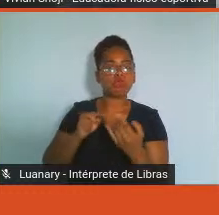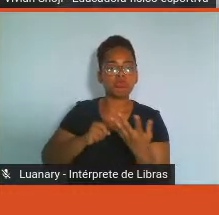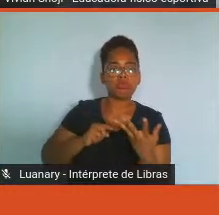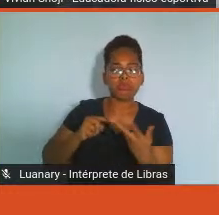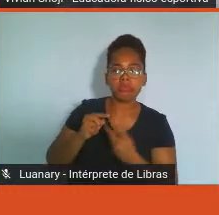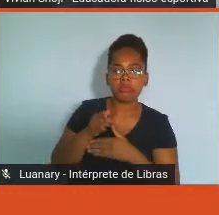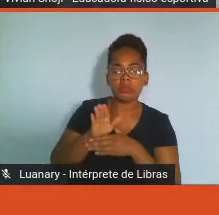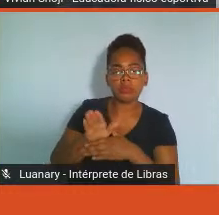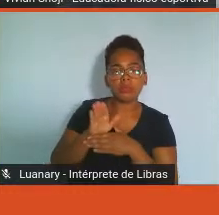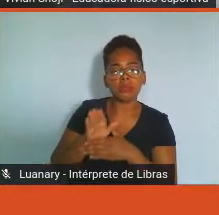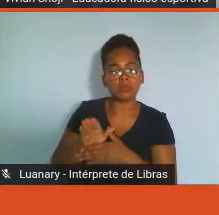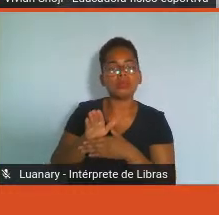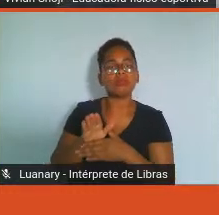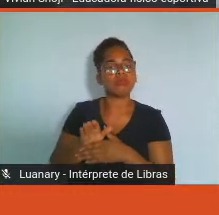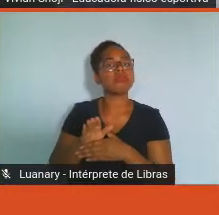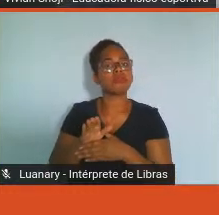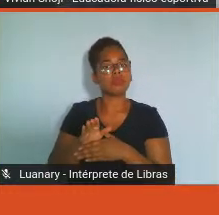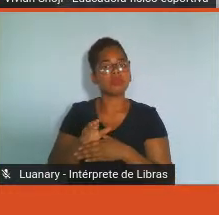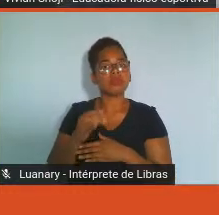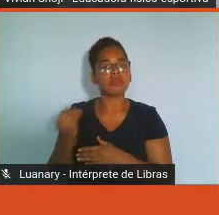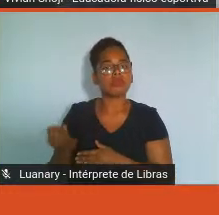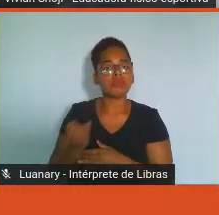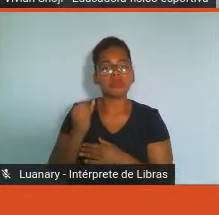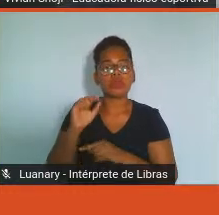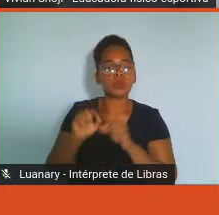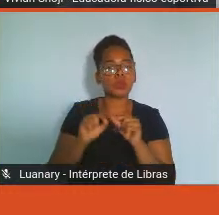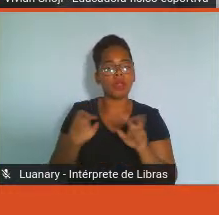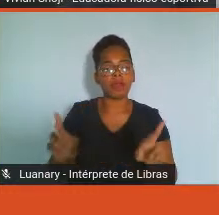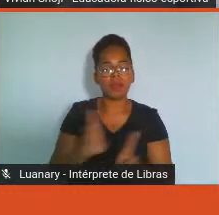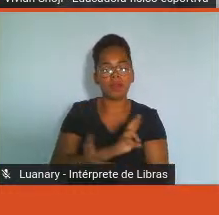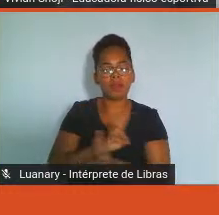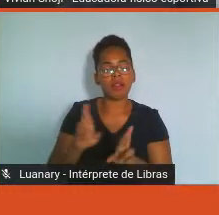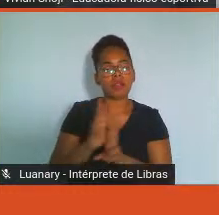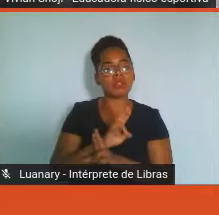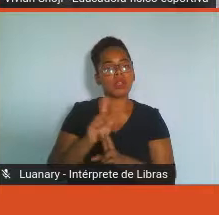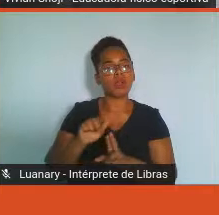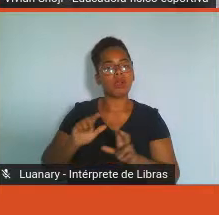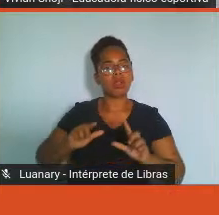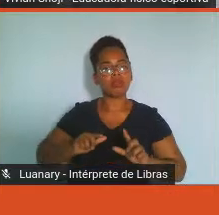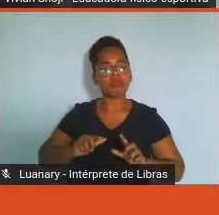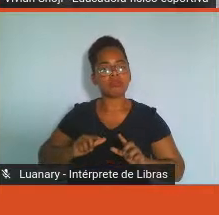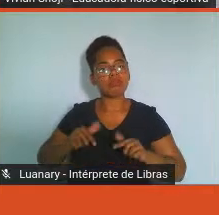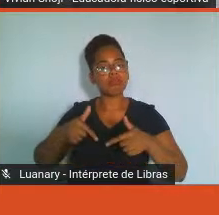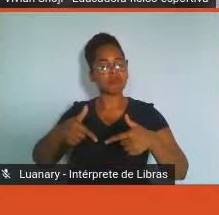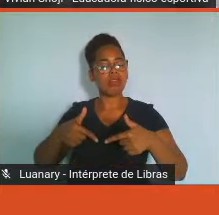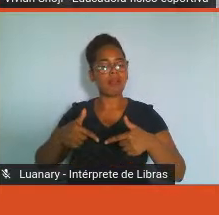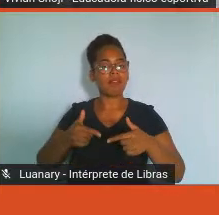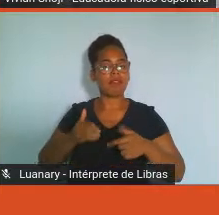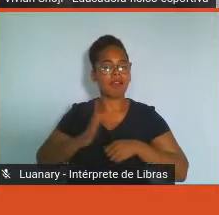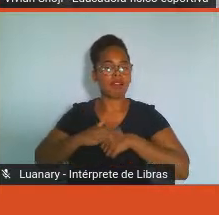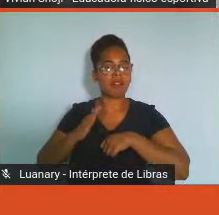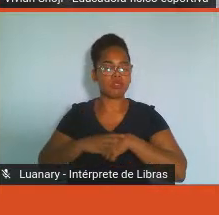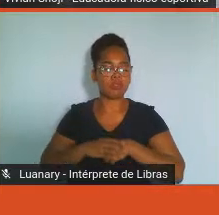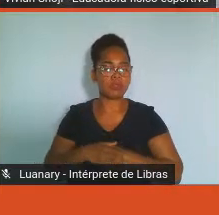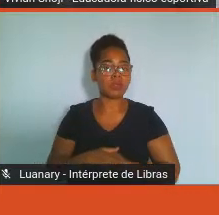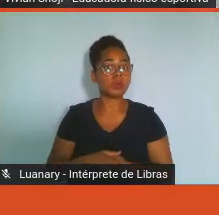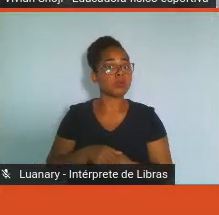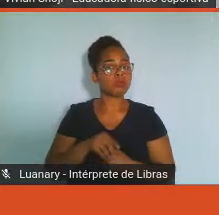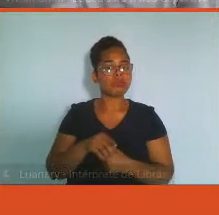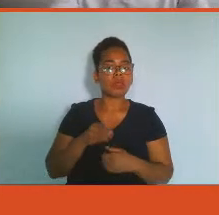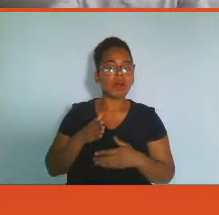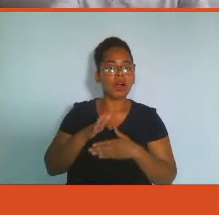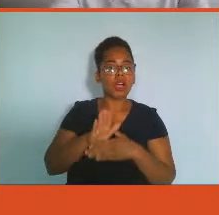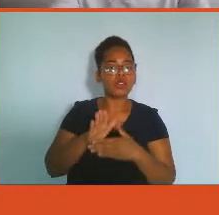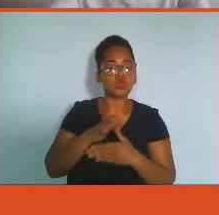fundamental nessa relação, que é, então, o engajamento. Porque o engajamento é que faz as pessoas estarem realmente presentes